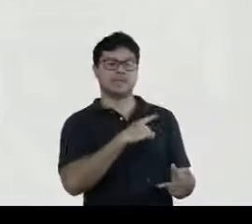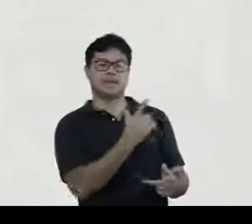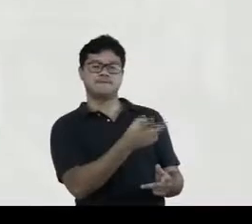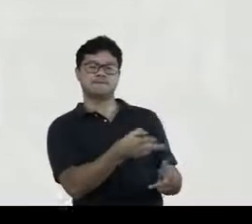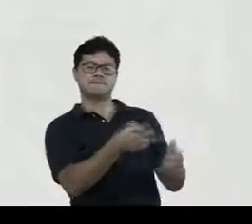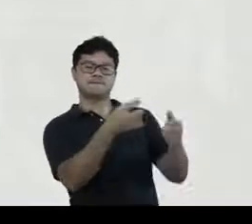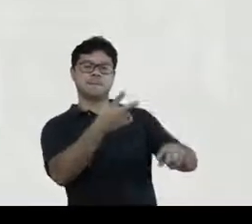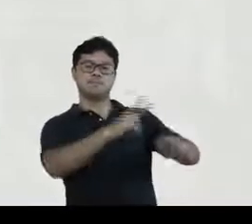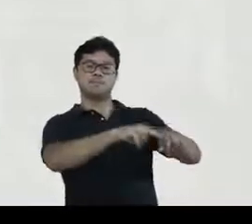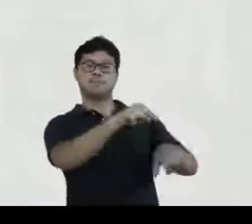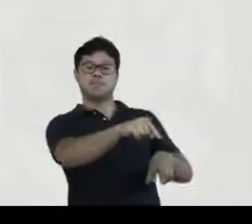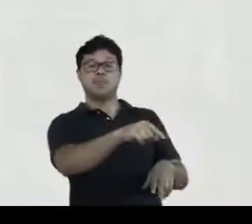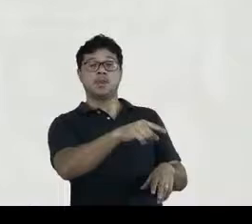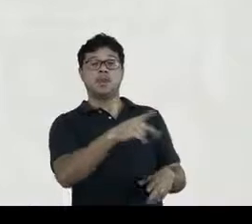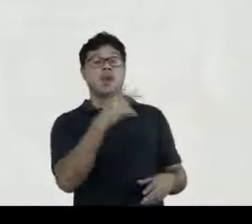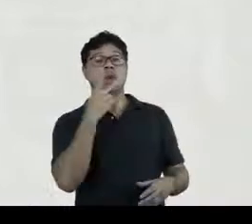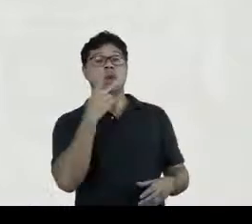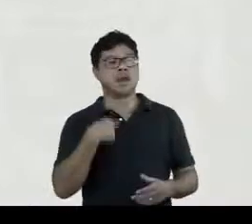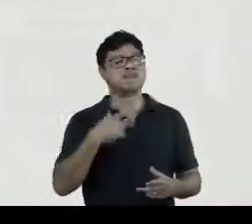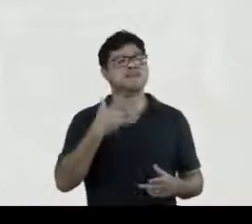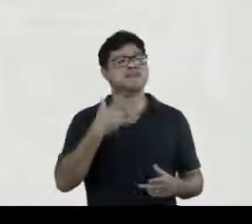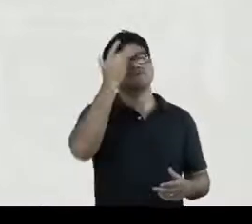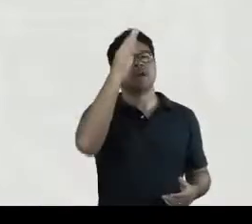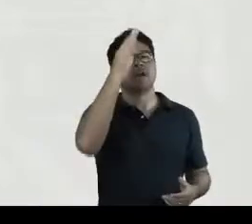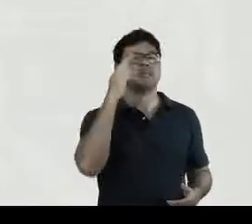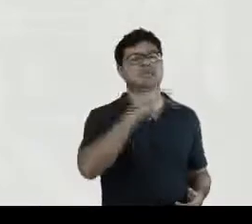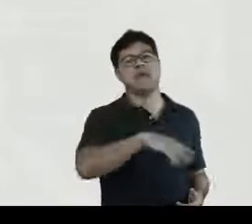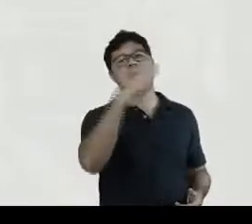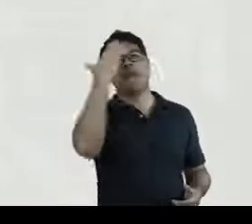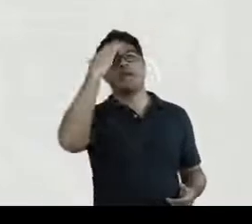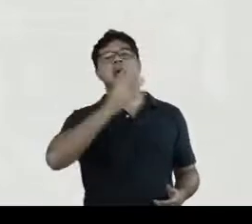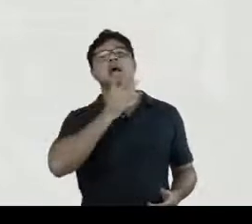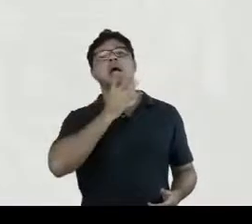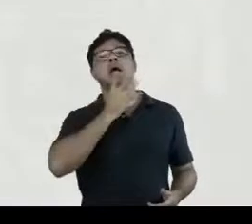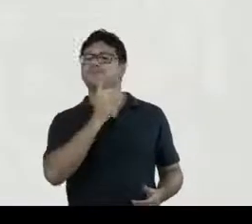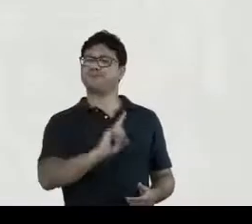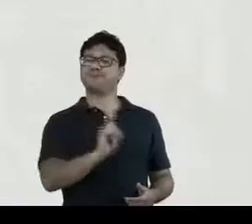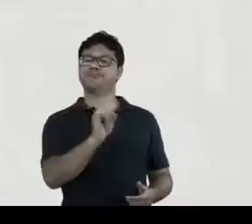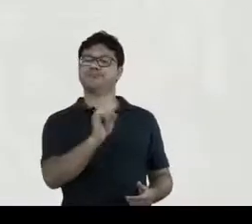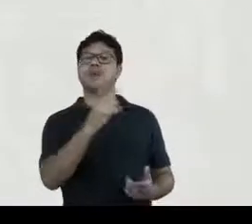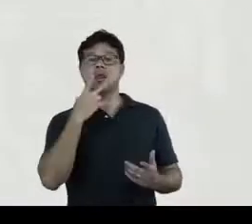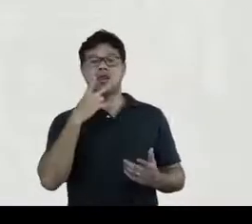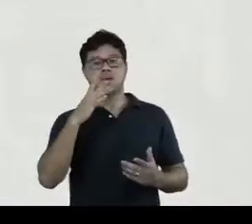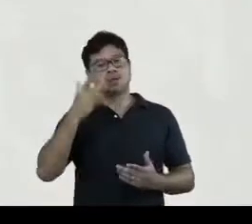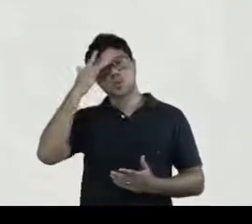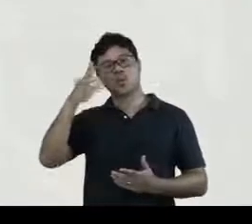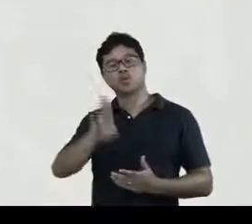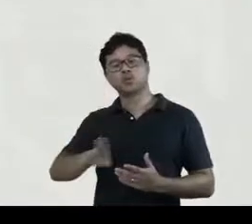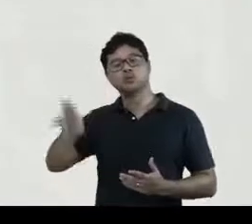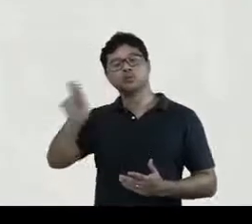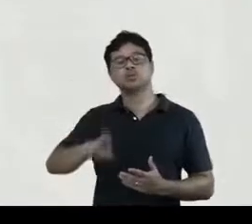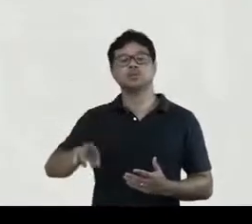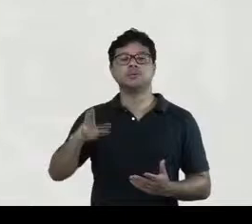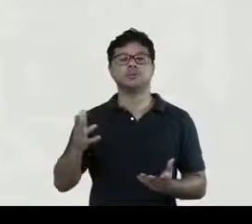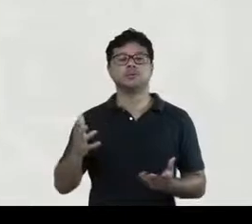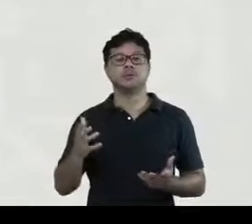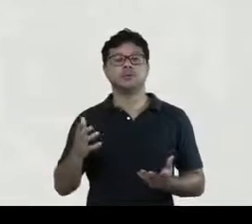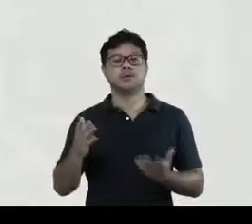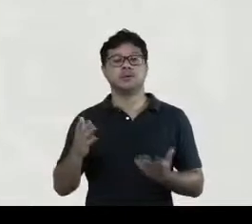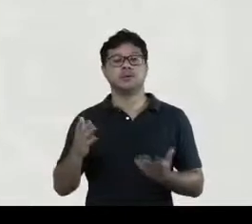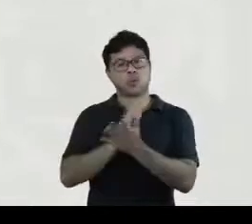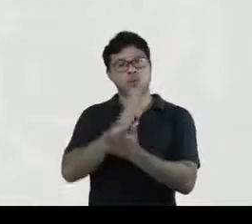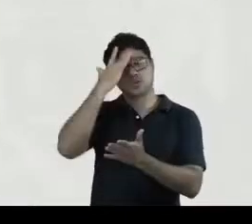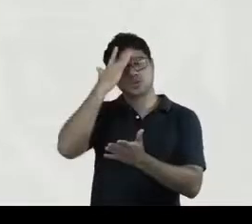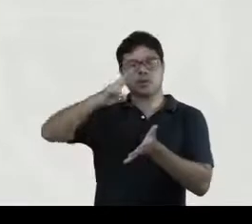presentes e que não necessariamente são perceptíveis sobretudo para o usuário ou para os